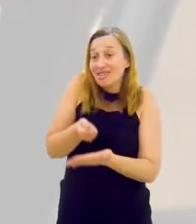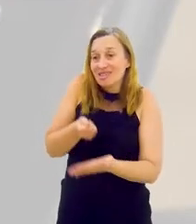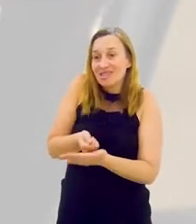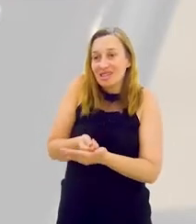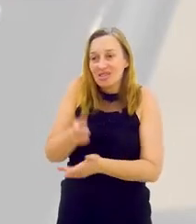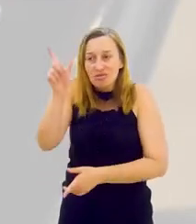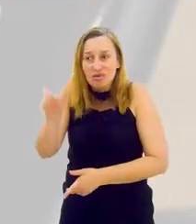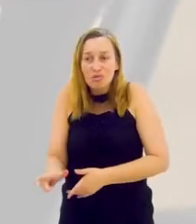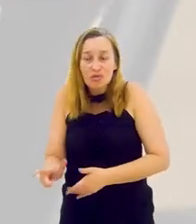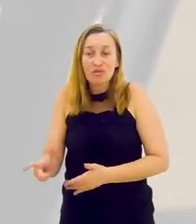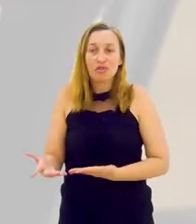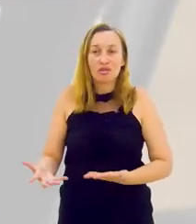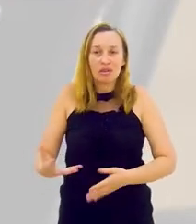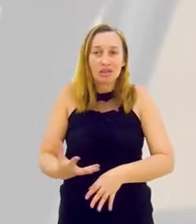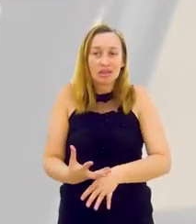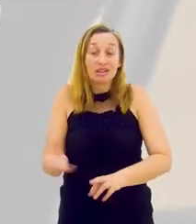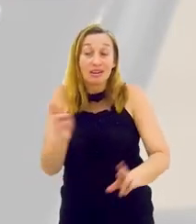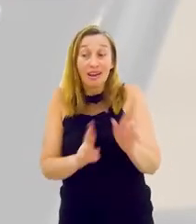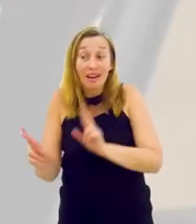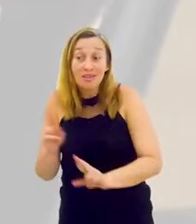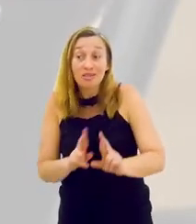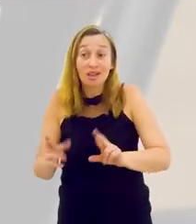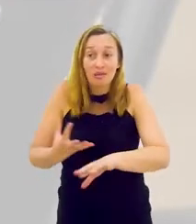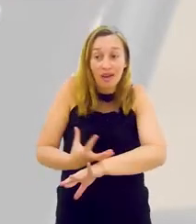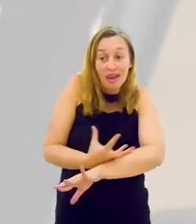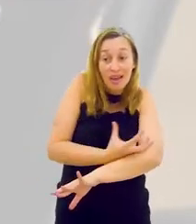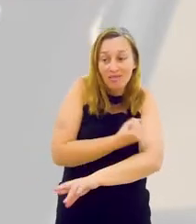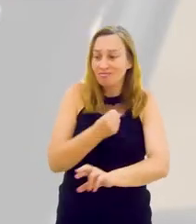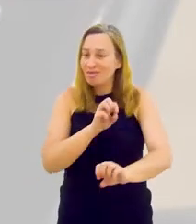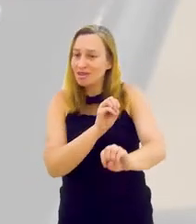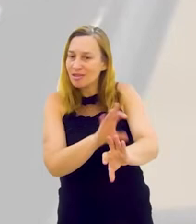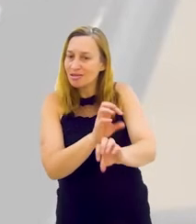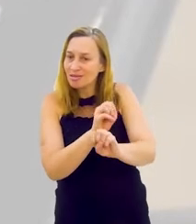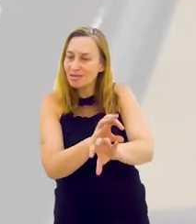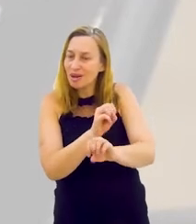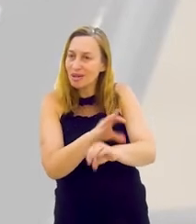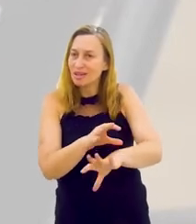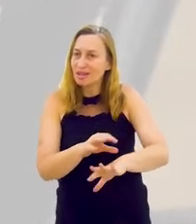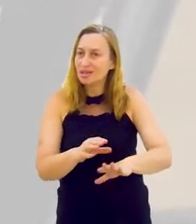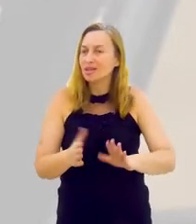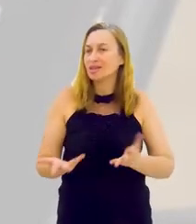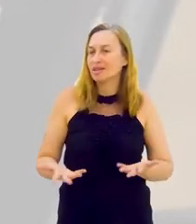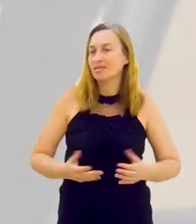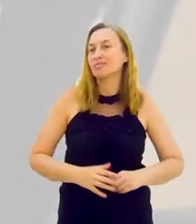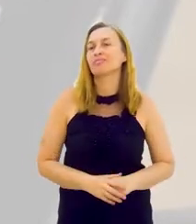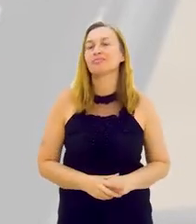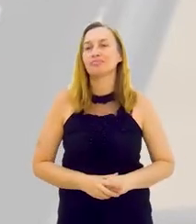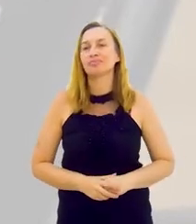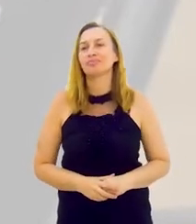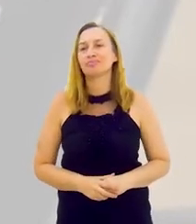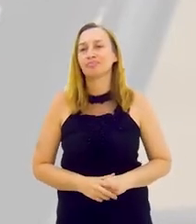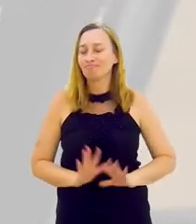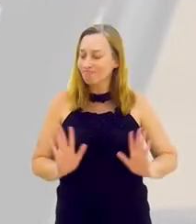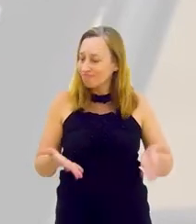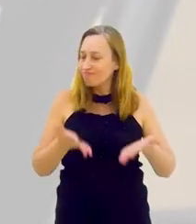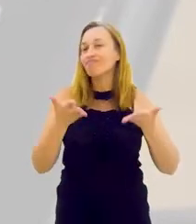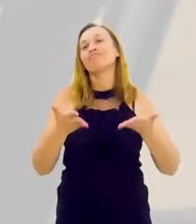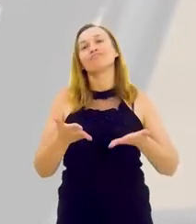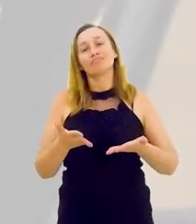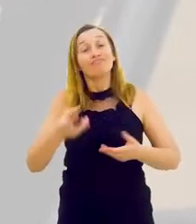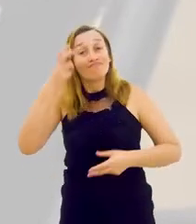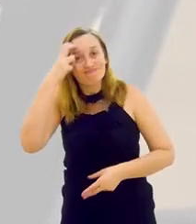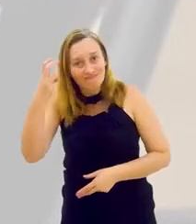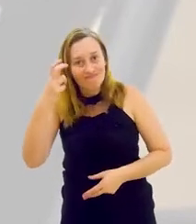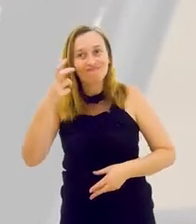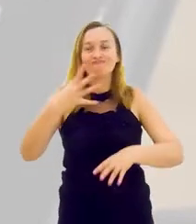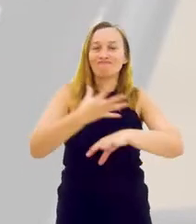exige esse perfil atualmente de relacionar, de educação, de proposição,